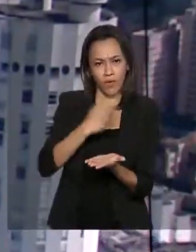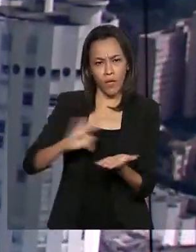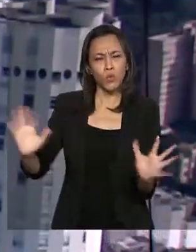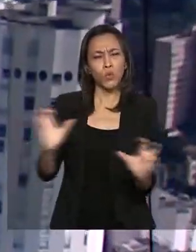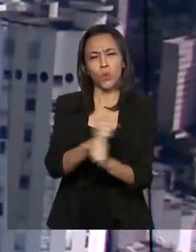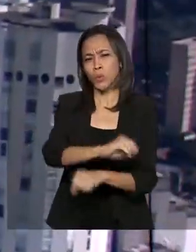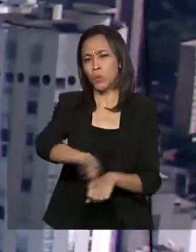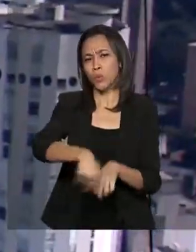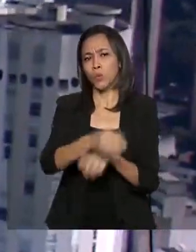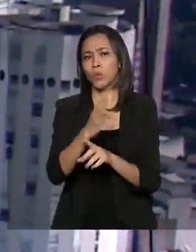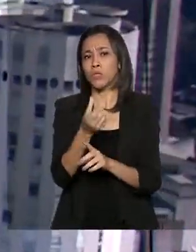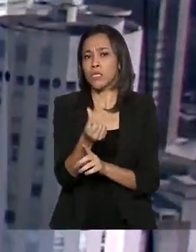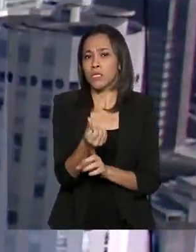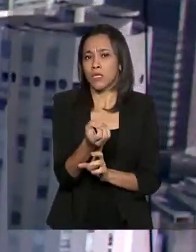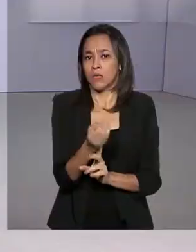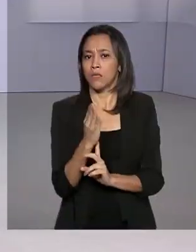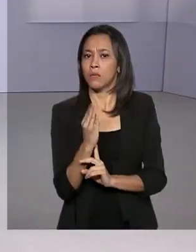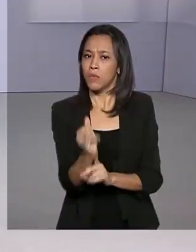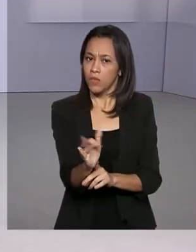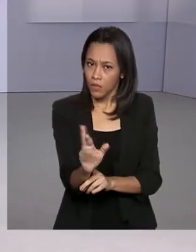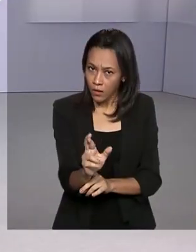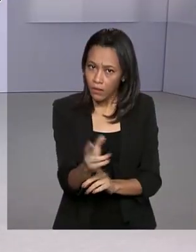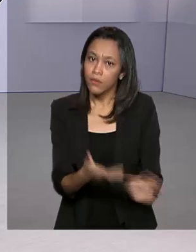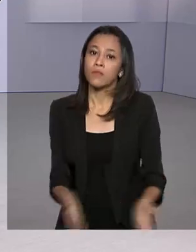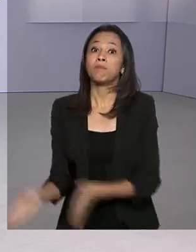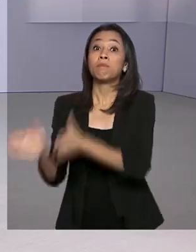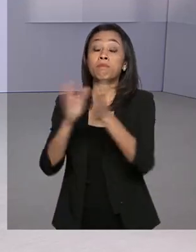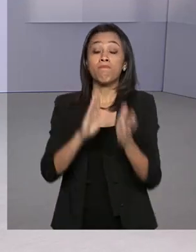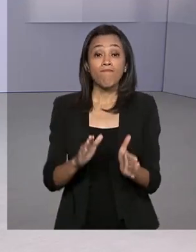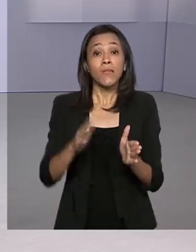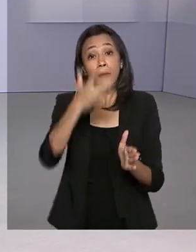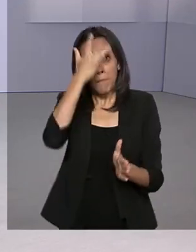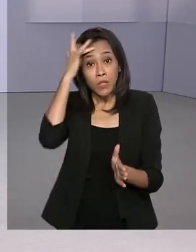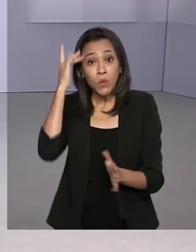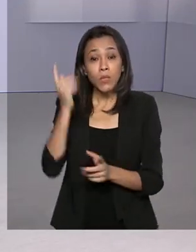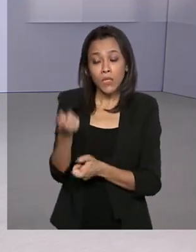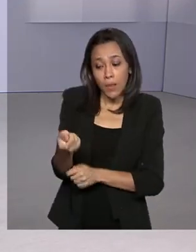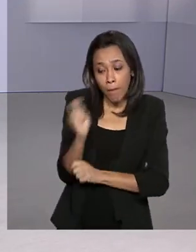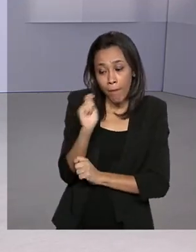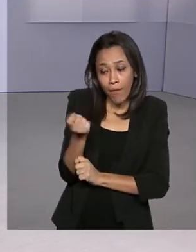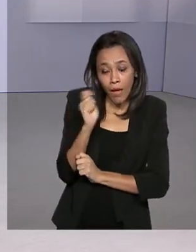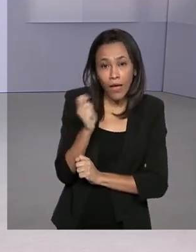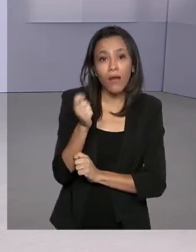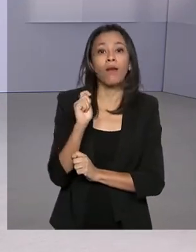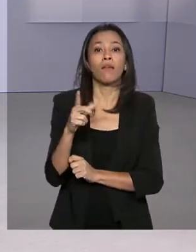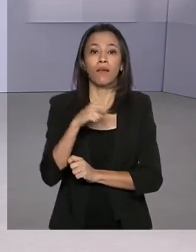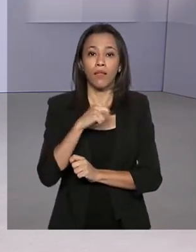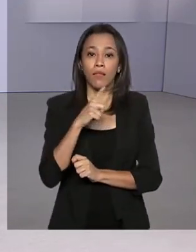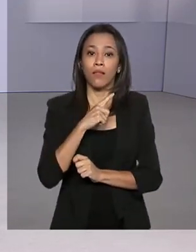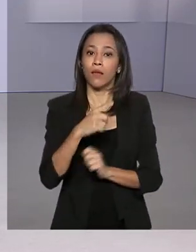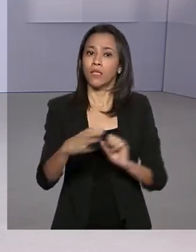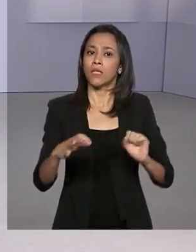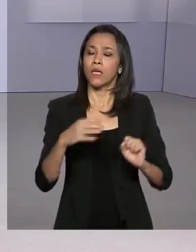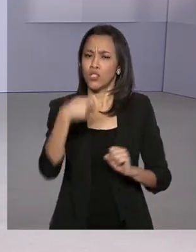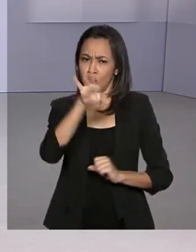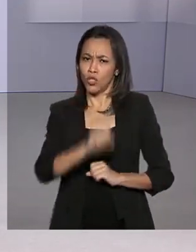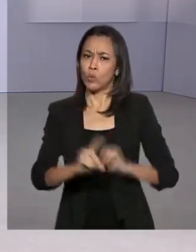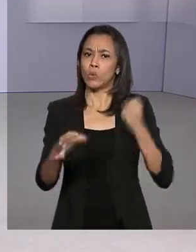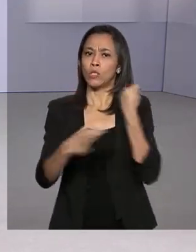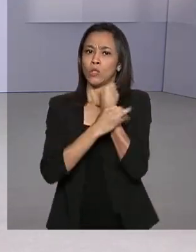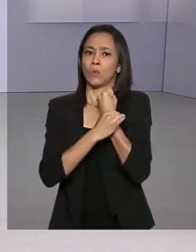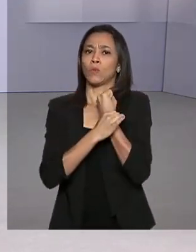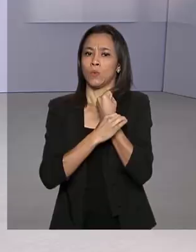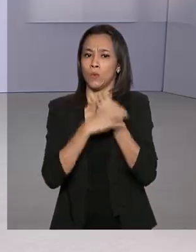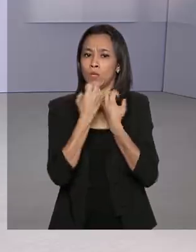60 bilhões de reais. E pescadores artesanais, beneficiados pelo seguro defeso, podem receber o